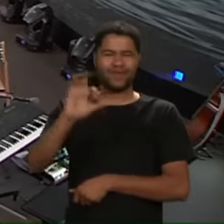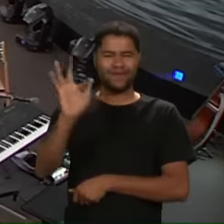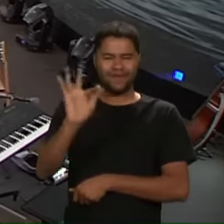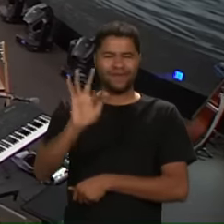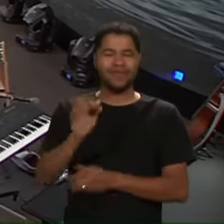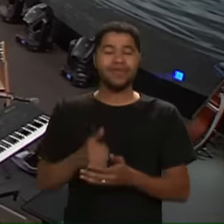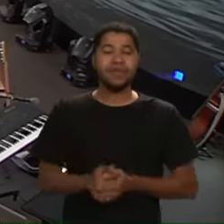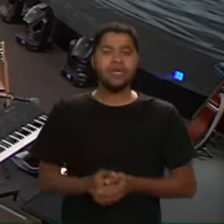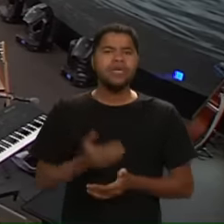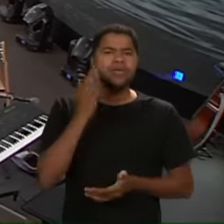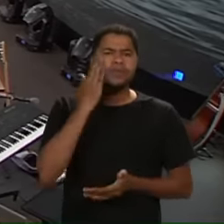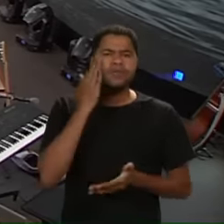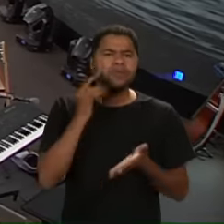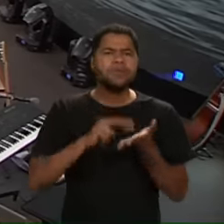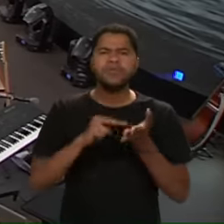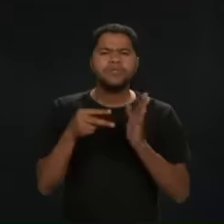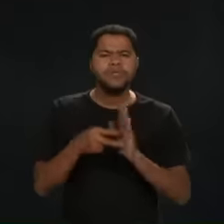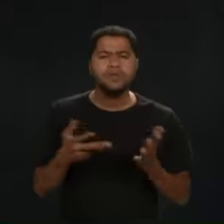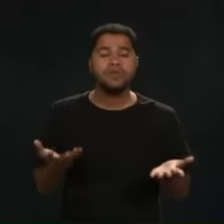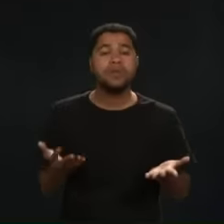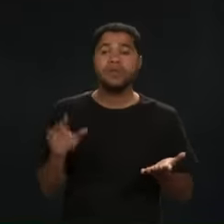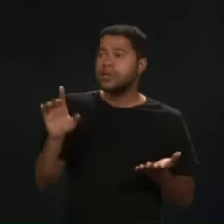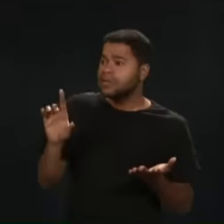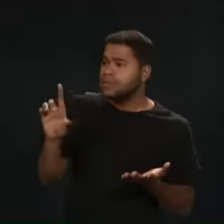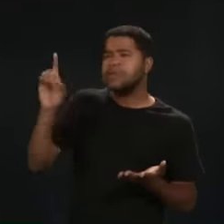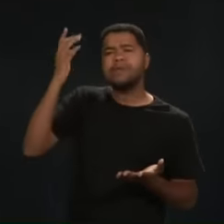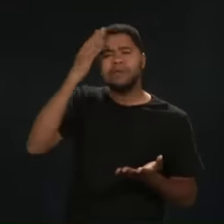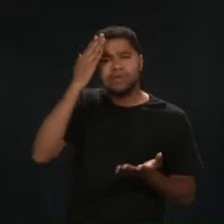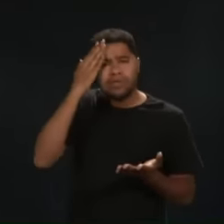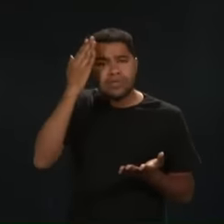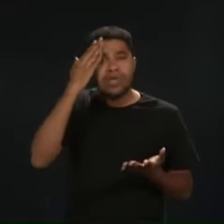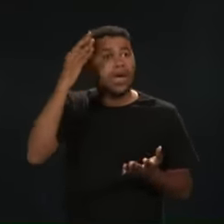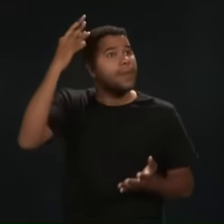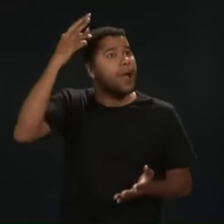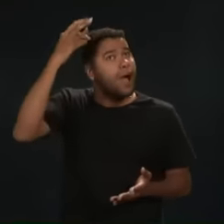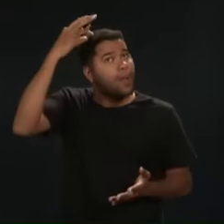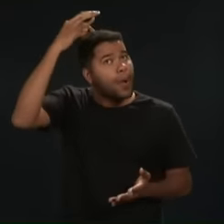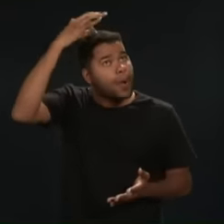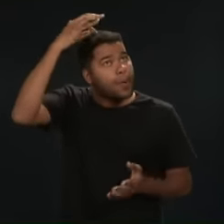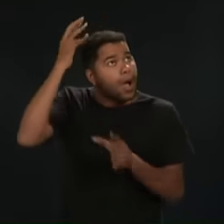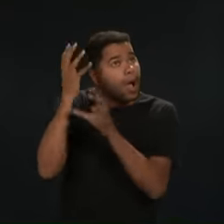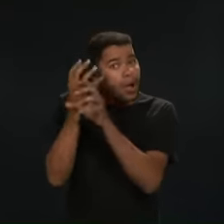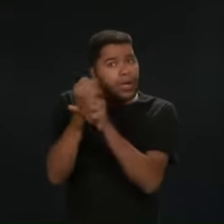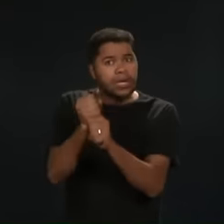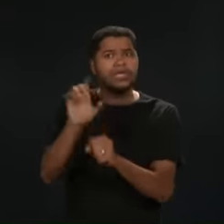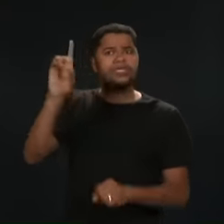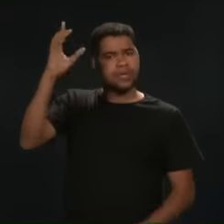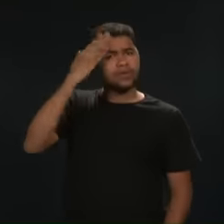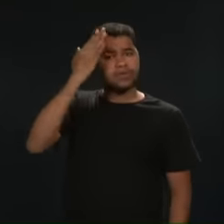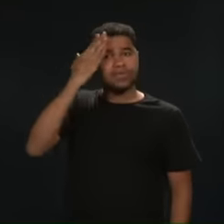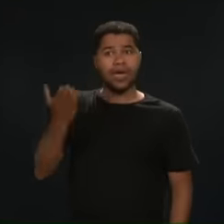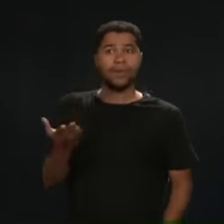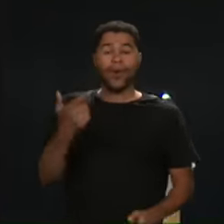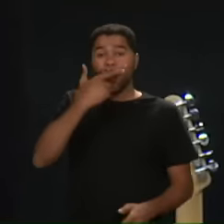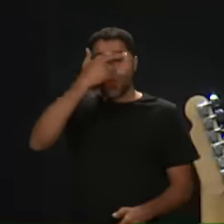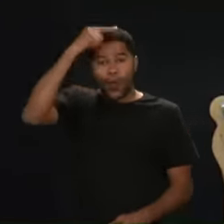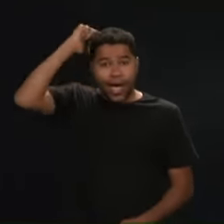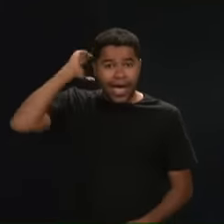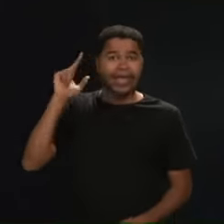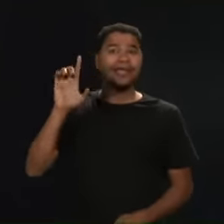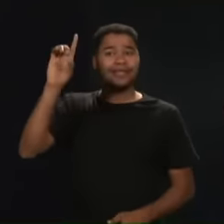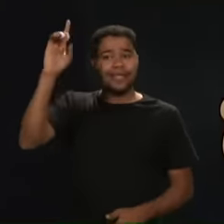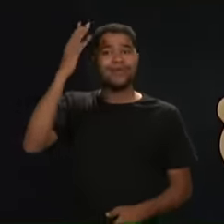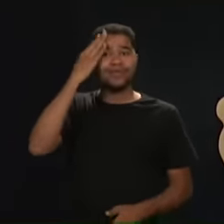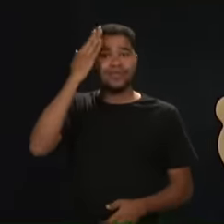Sabe o que é isso? Deus sabe quantos filhos de cabelo nós temos Até os carecas Deus sabe